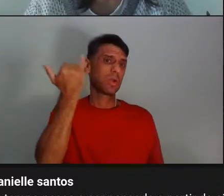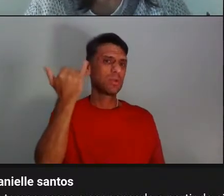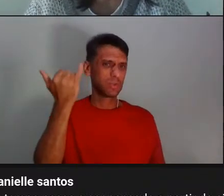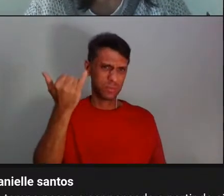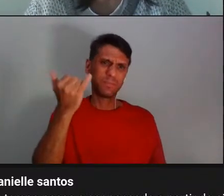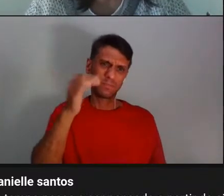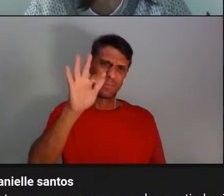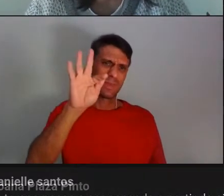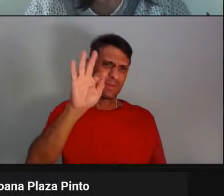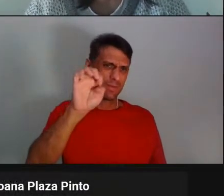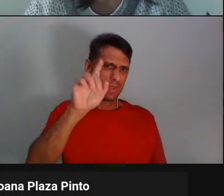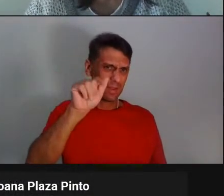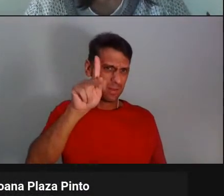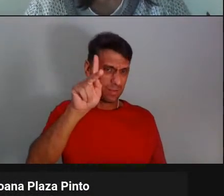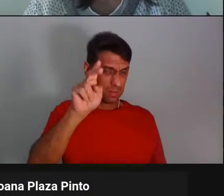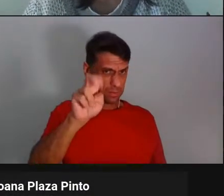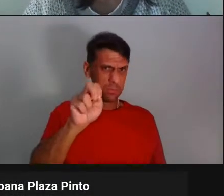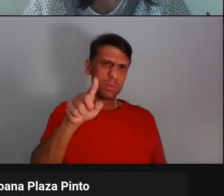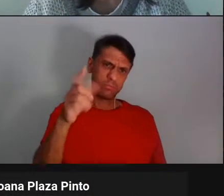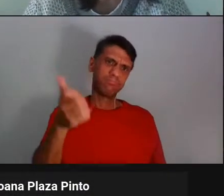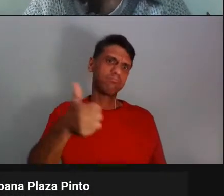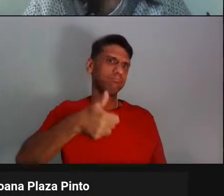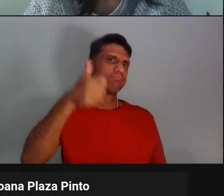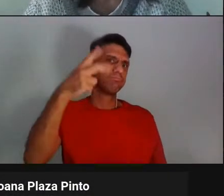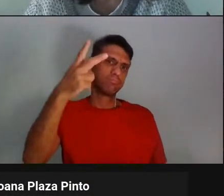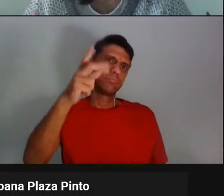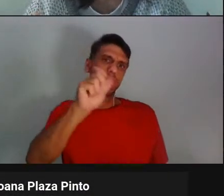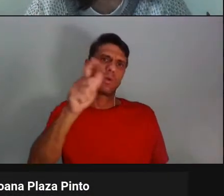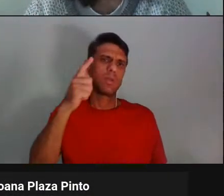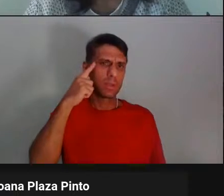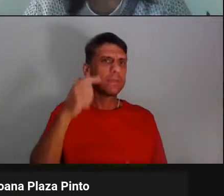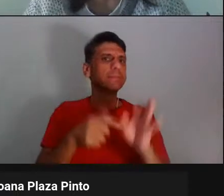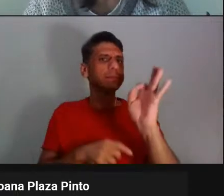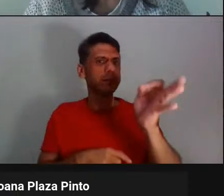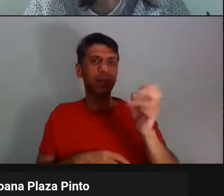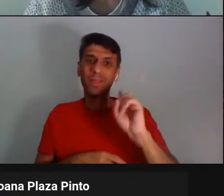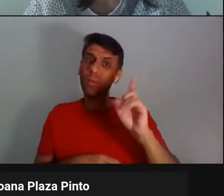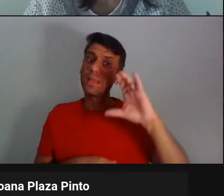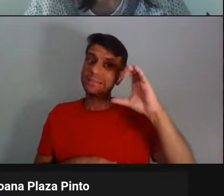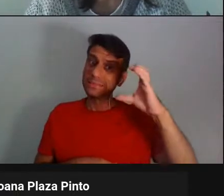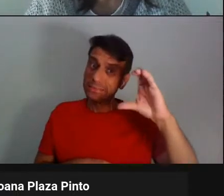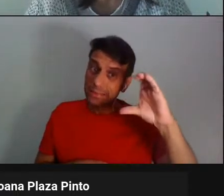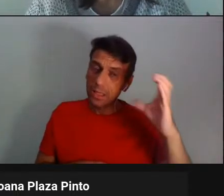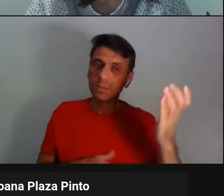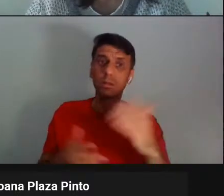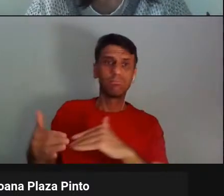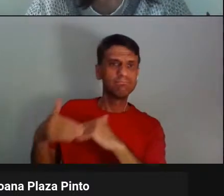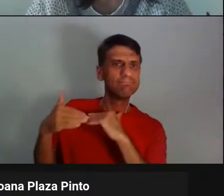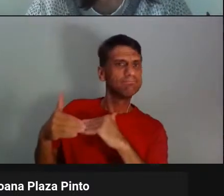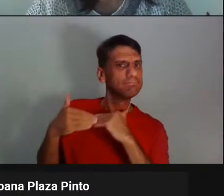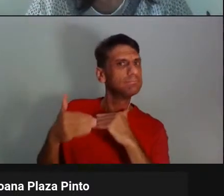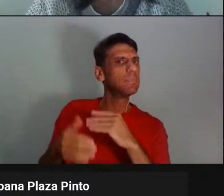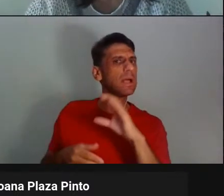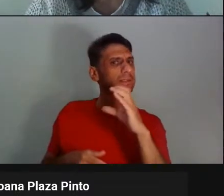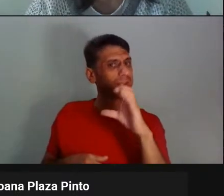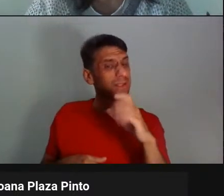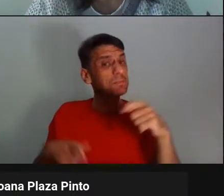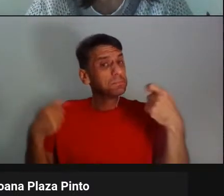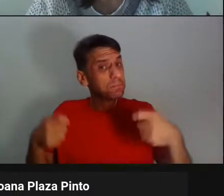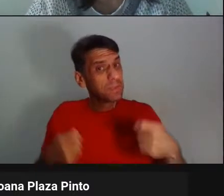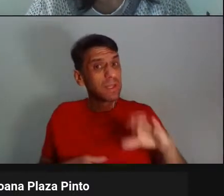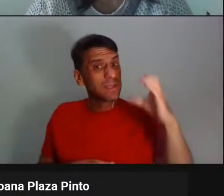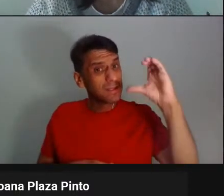melhor do que ninguém para colocar isso. É, não, Letícia, tem que ser ciência, tem ciência, a gente precisa